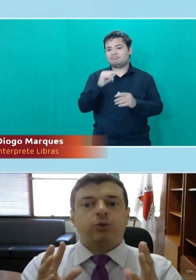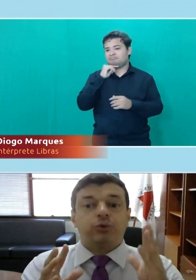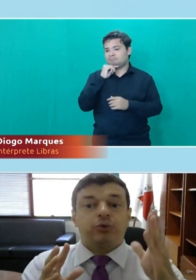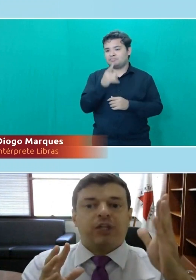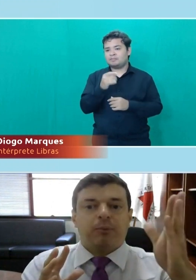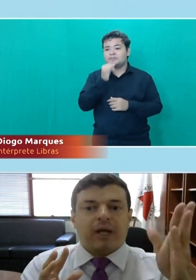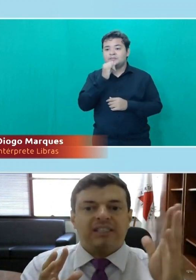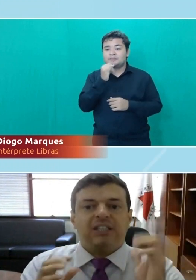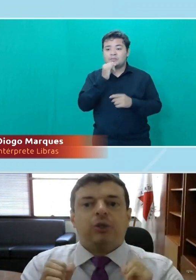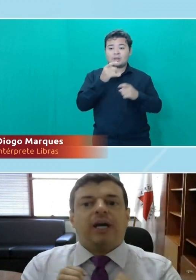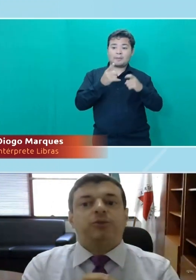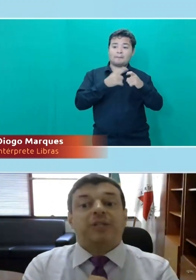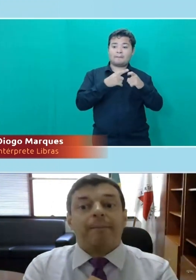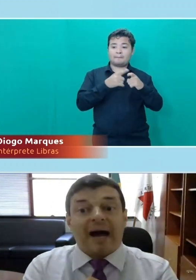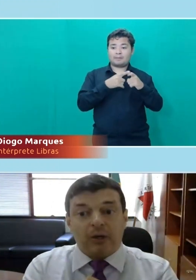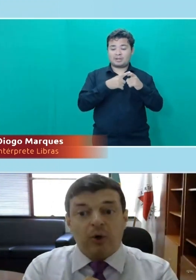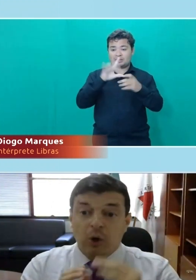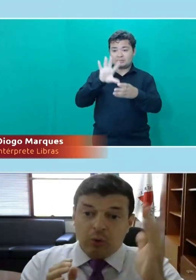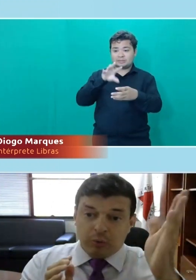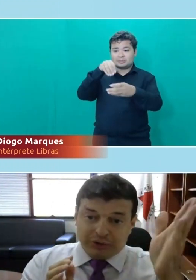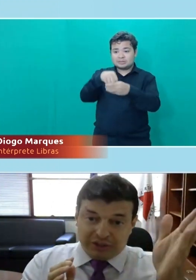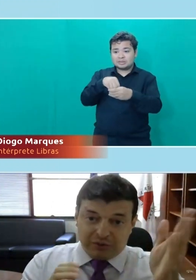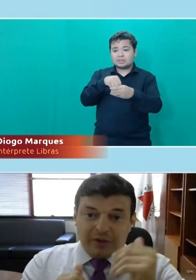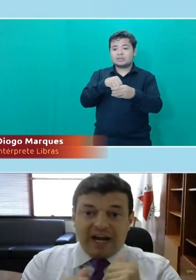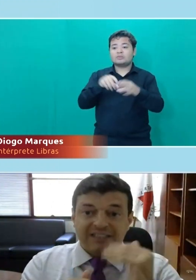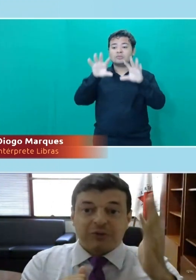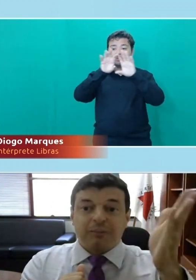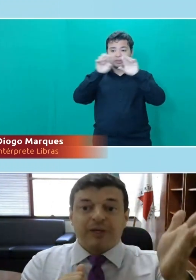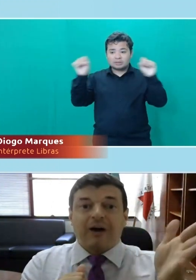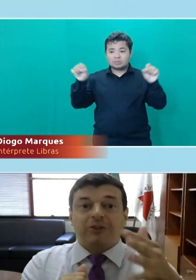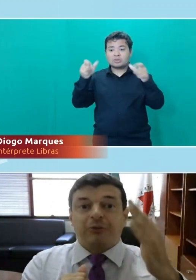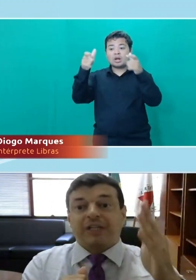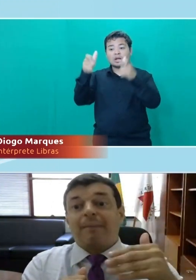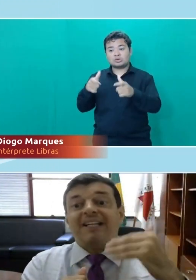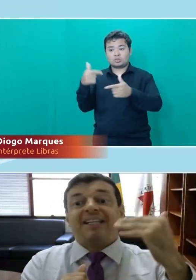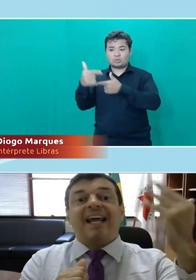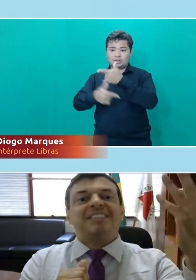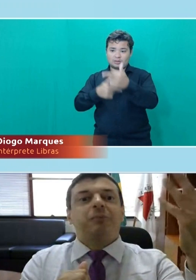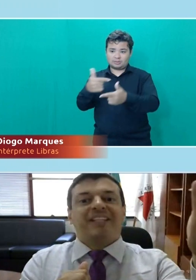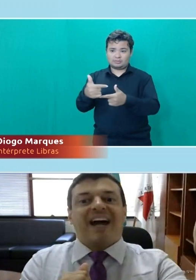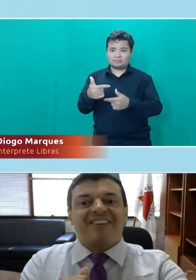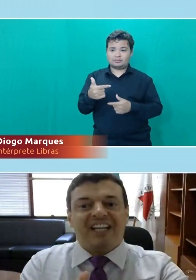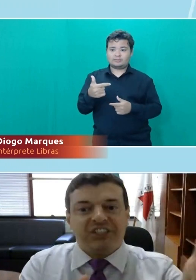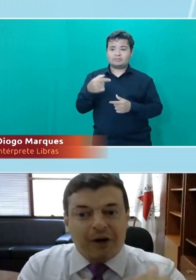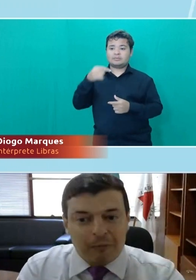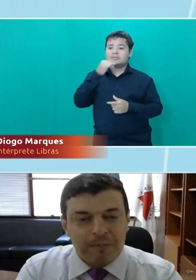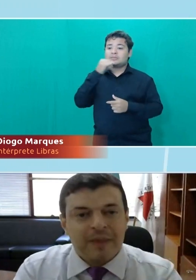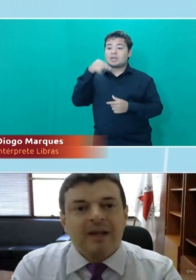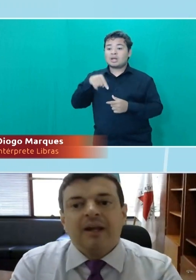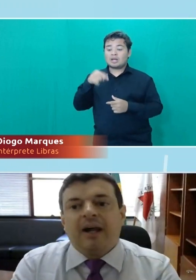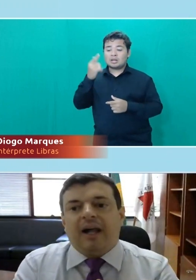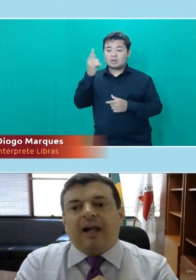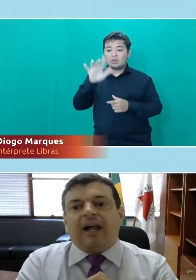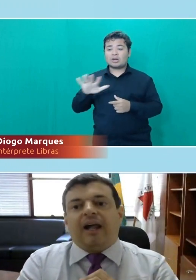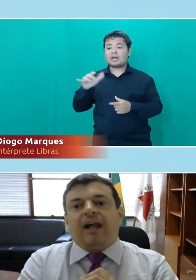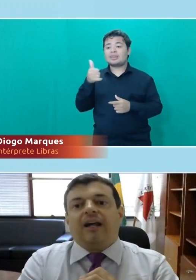médicos dos tribunais regionais do trabalho. O de Goiás é o Tribunal Regional do Trabalho da 18ª região.